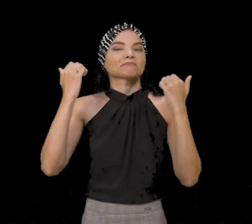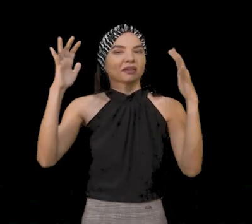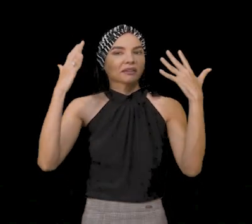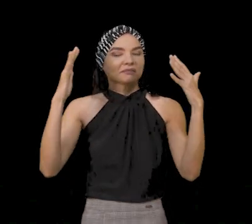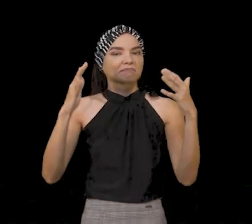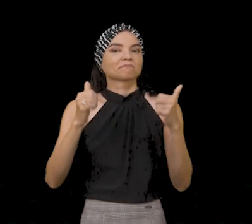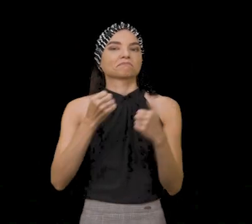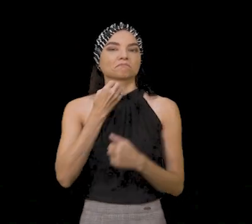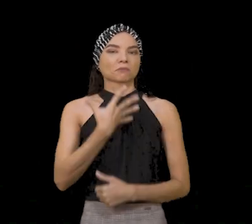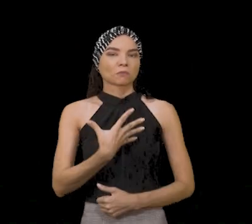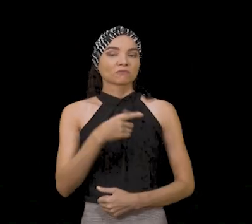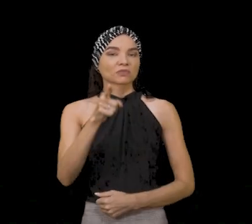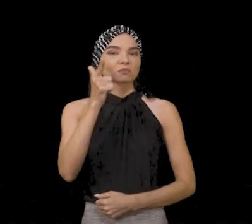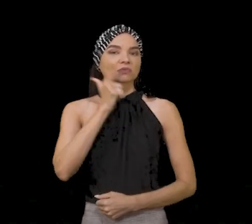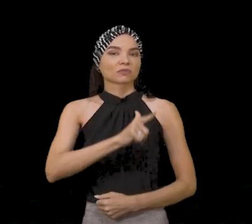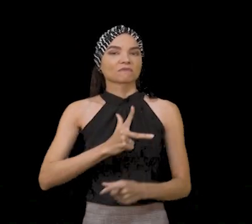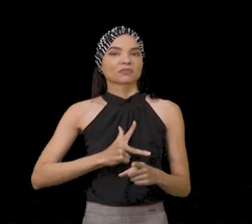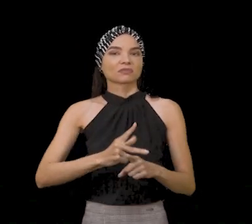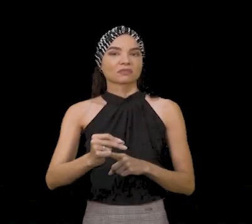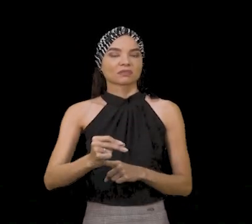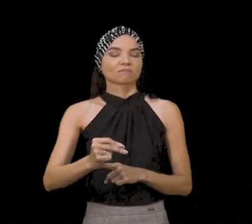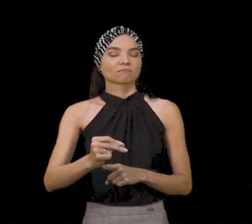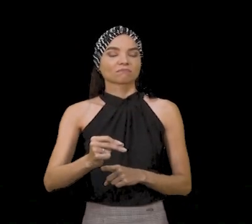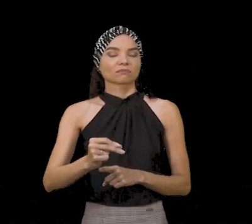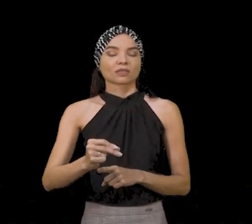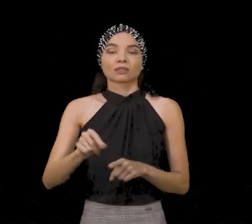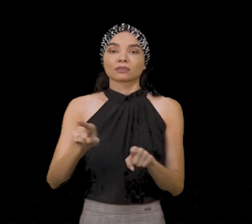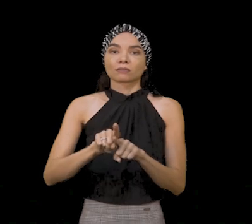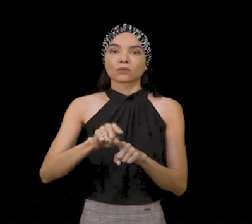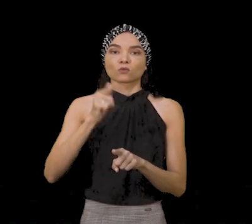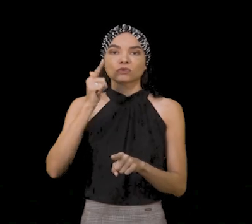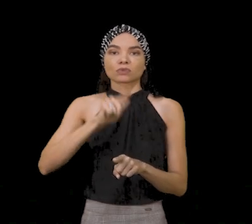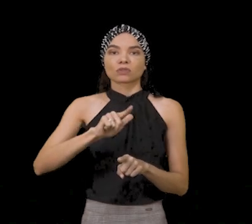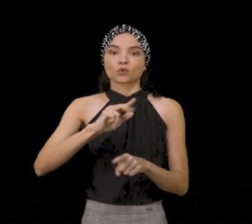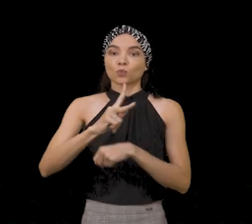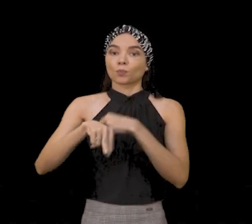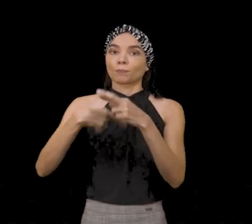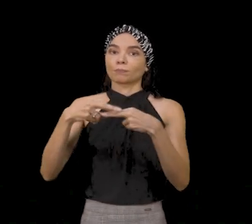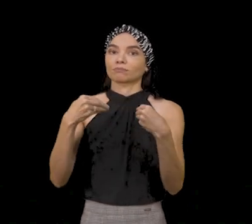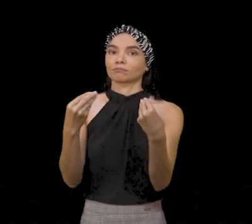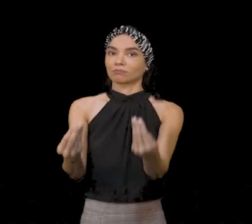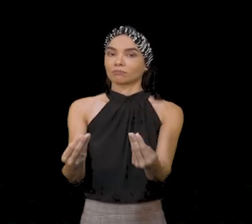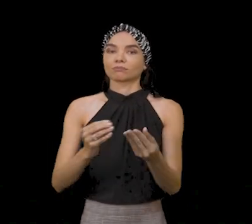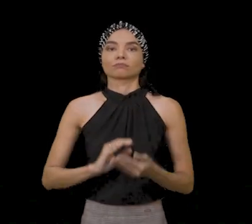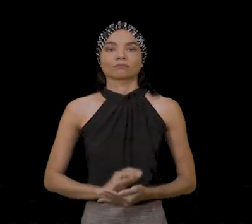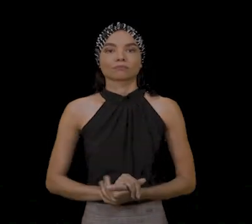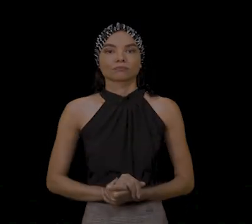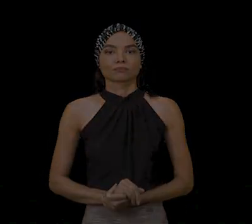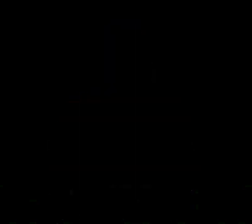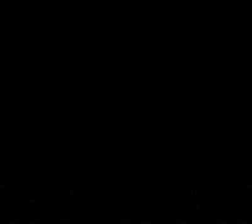Sensacional! Você concluiu mais uma etapa com sucesso e ganhou mais uma recompensa.